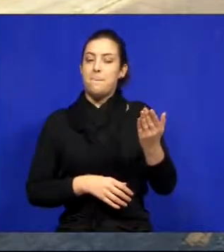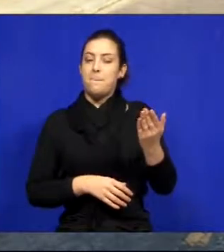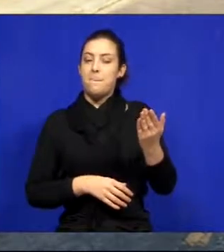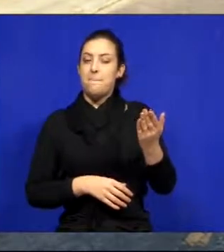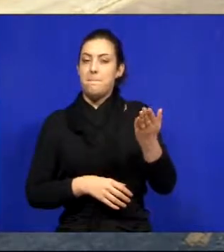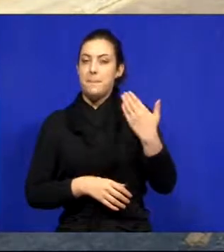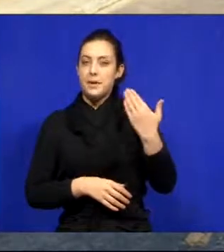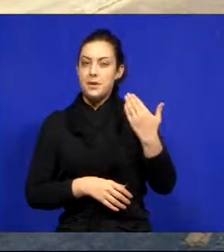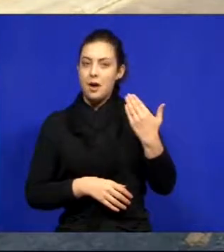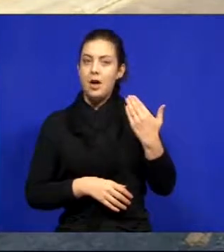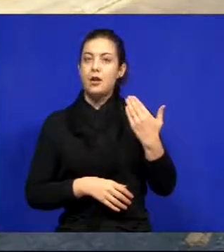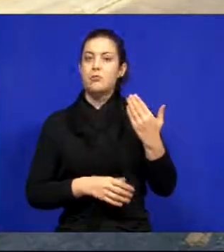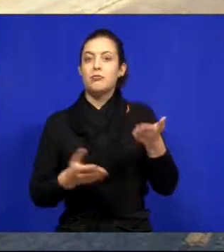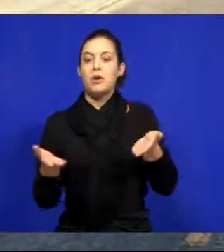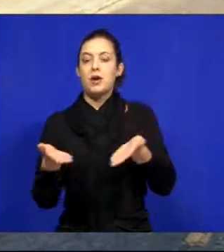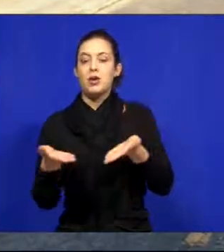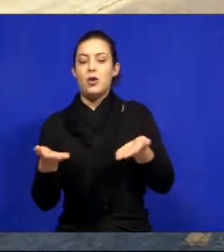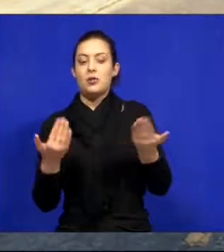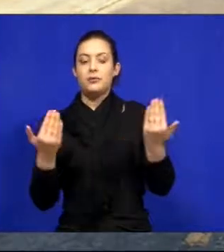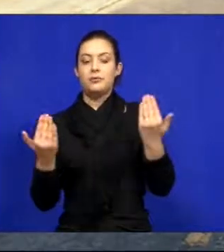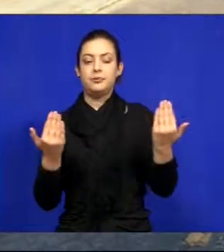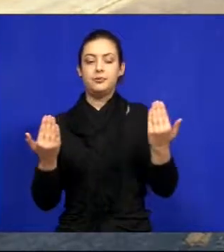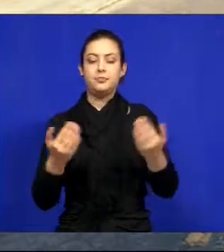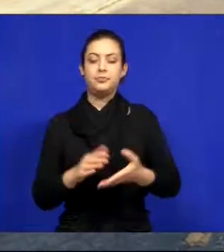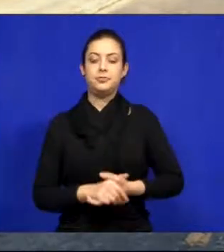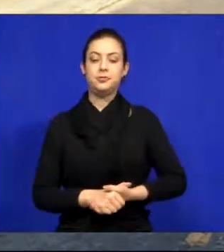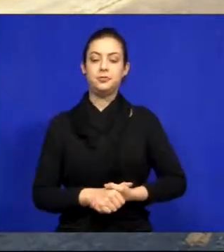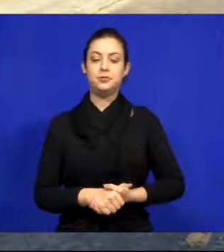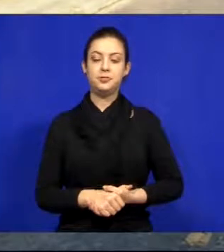Já foi feita a lombada naquele local.